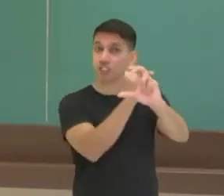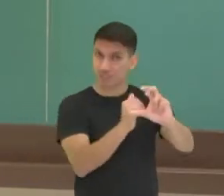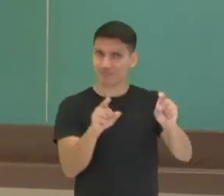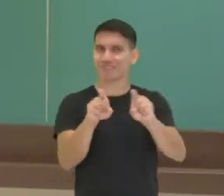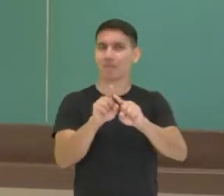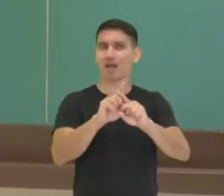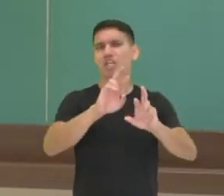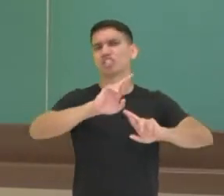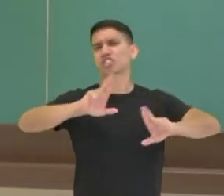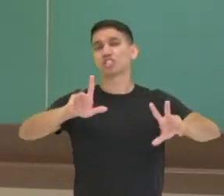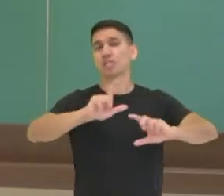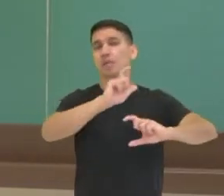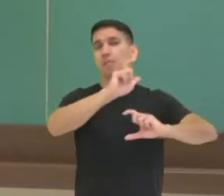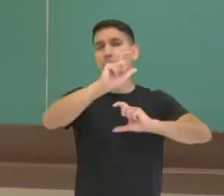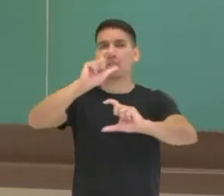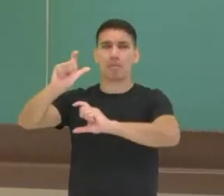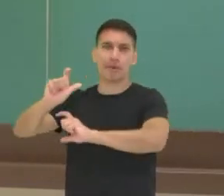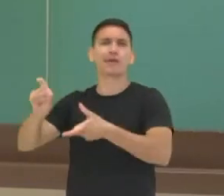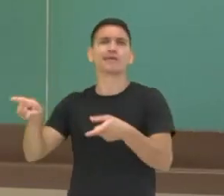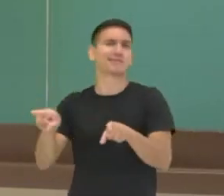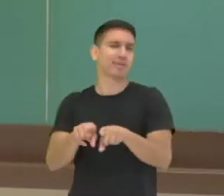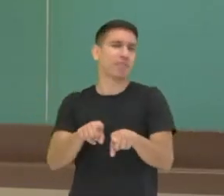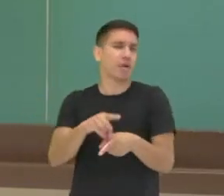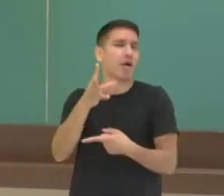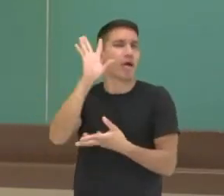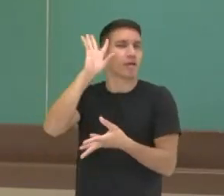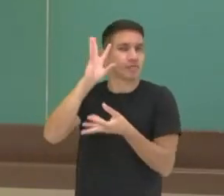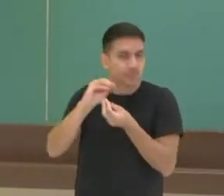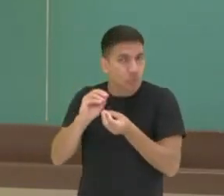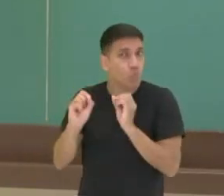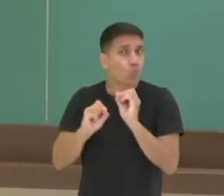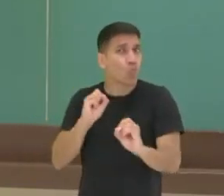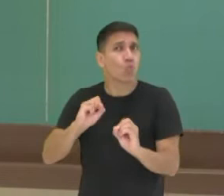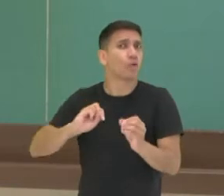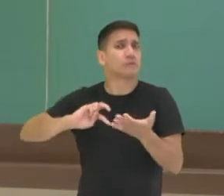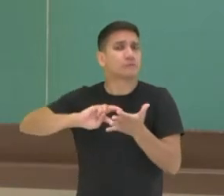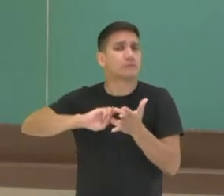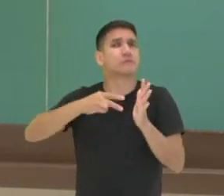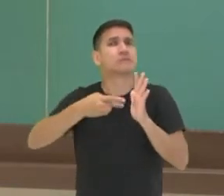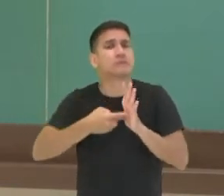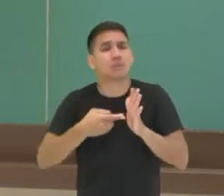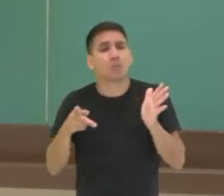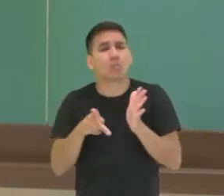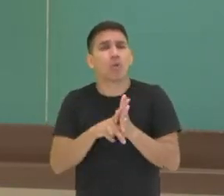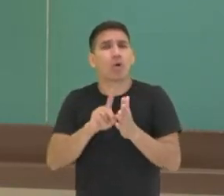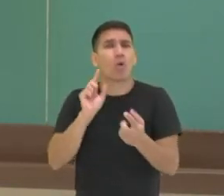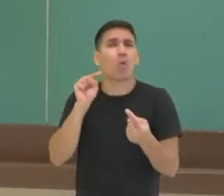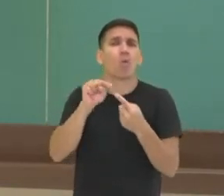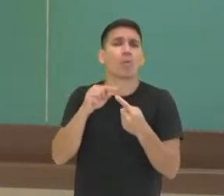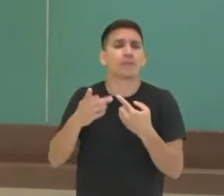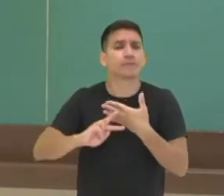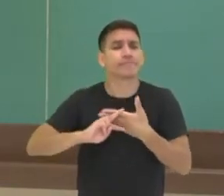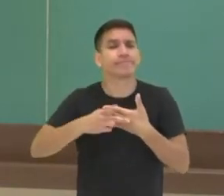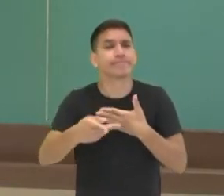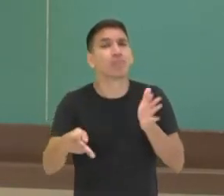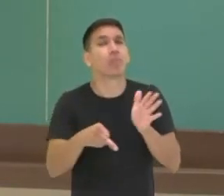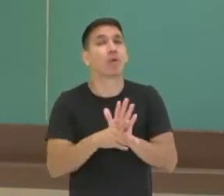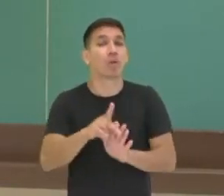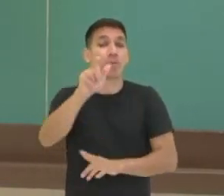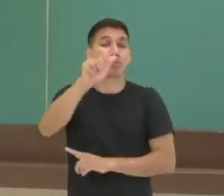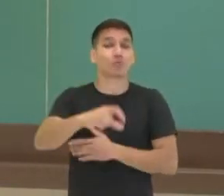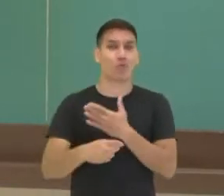quadrinhos, bem como tentar interpretar a produção de sentidos intencionada pela pessoa que elaborou a tirinha, pelo